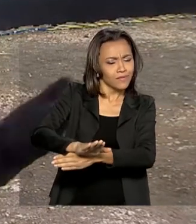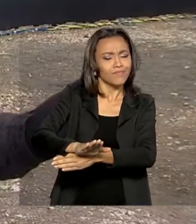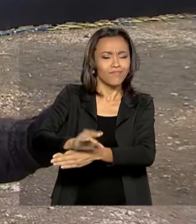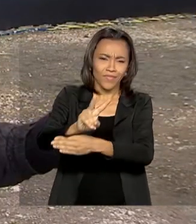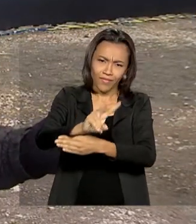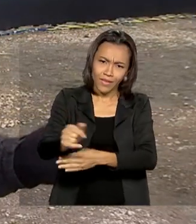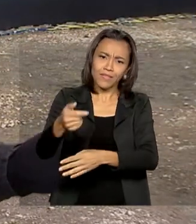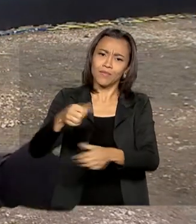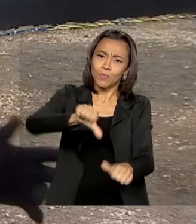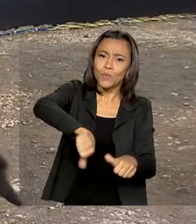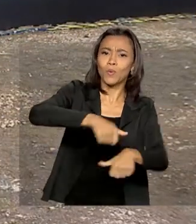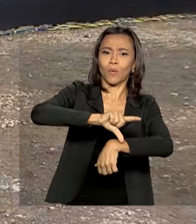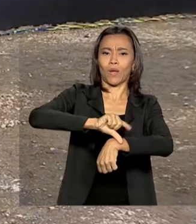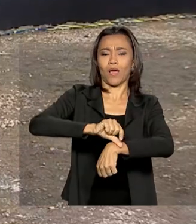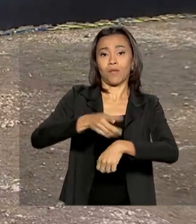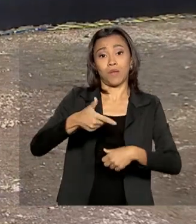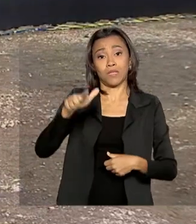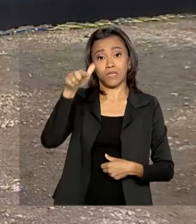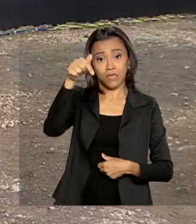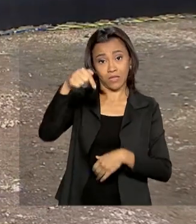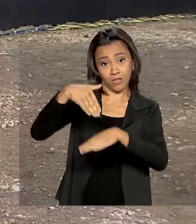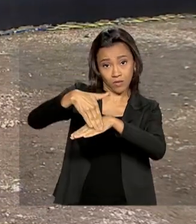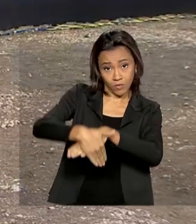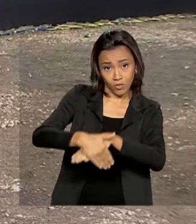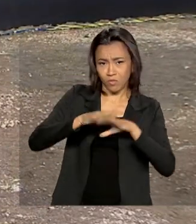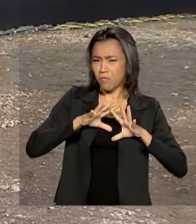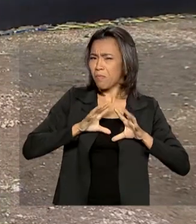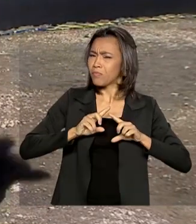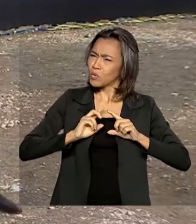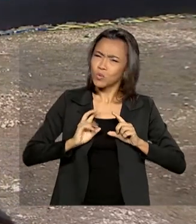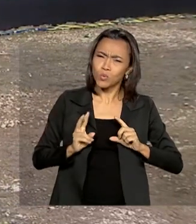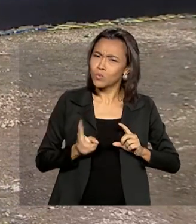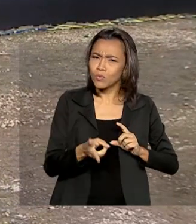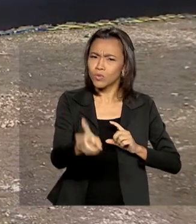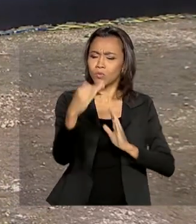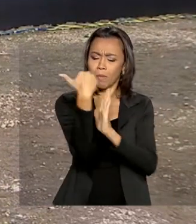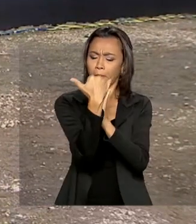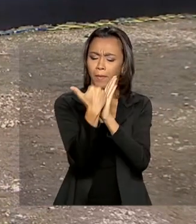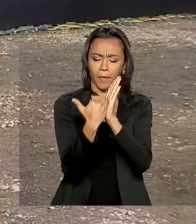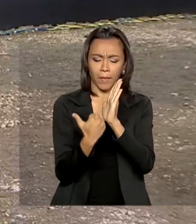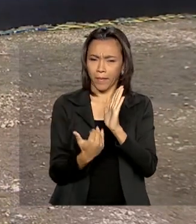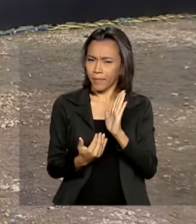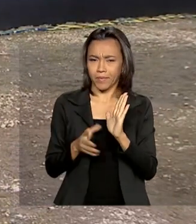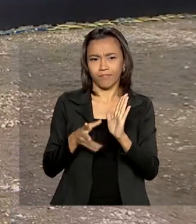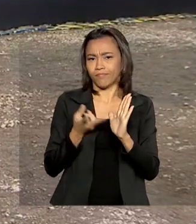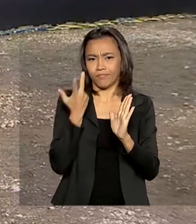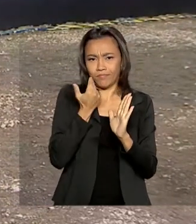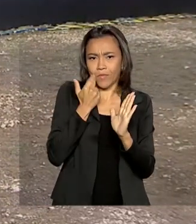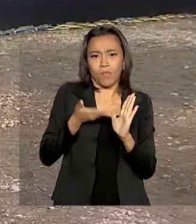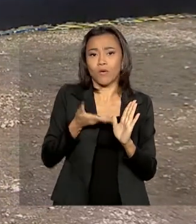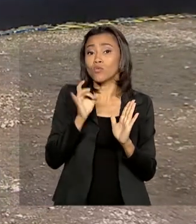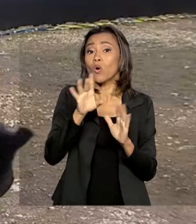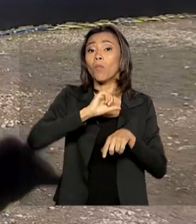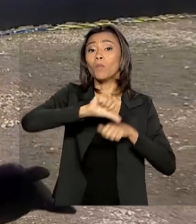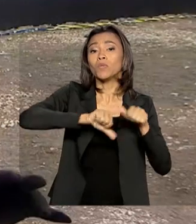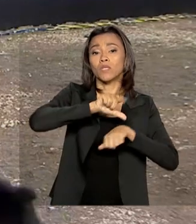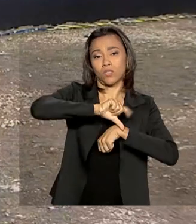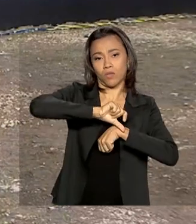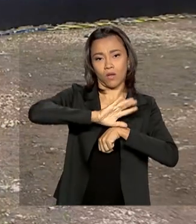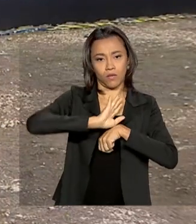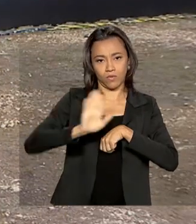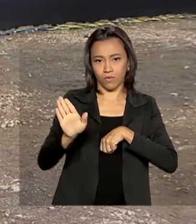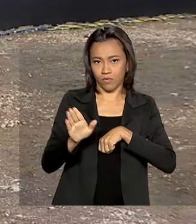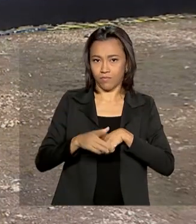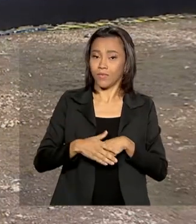sete horas da noite. Mas toda a programação está mantida, não tem nenhuma alteração. Apenas essa mudança do horário, das cinco para as sete da